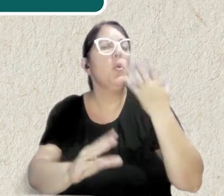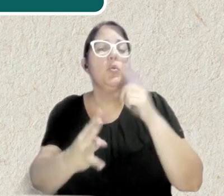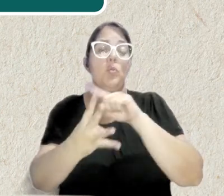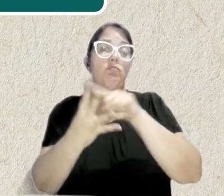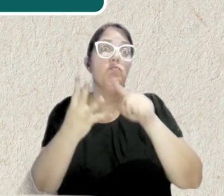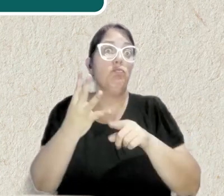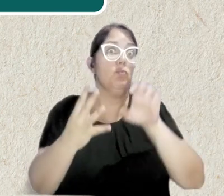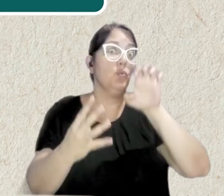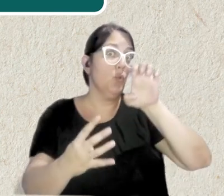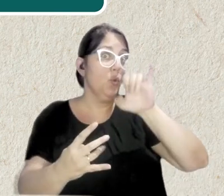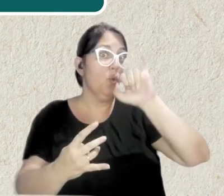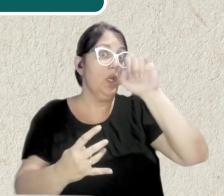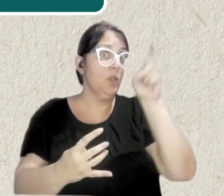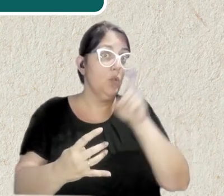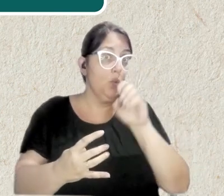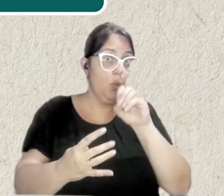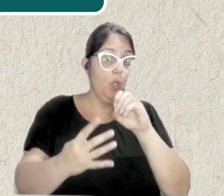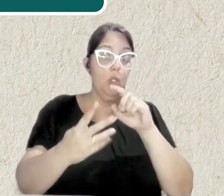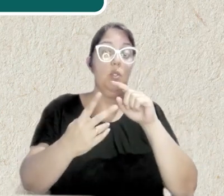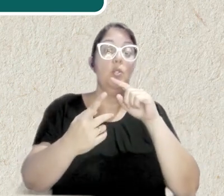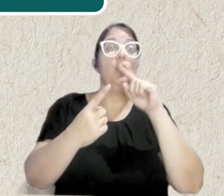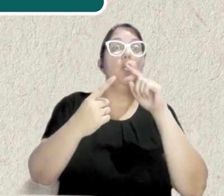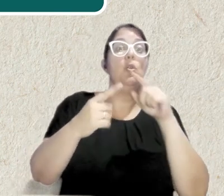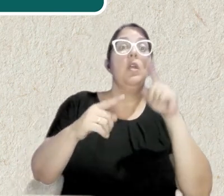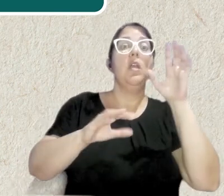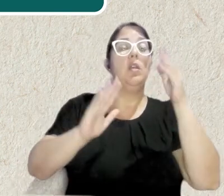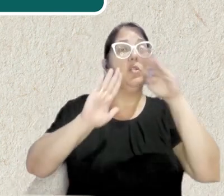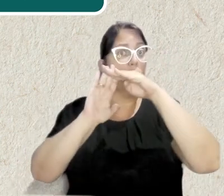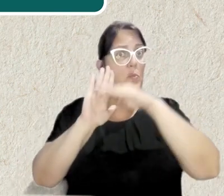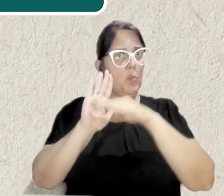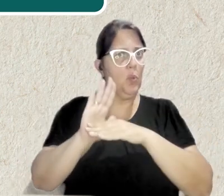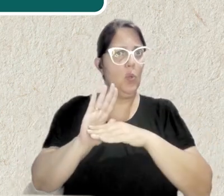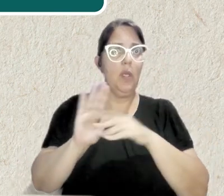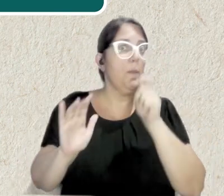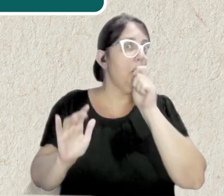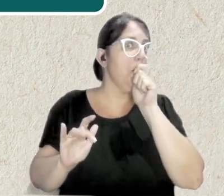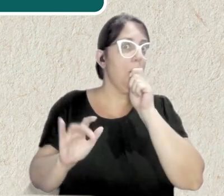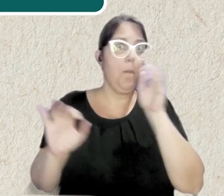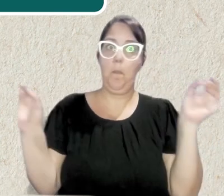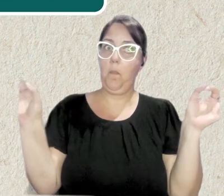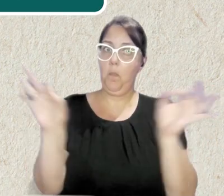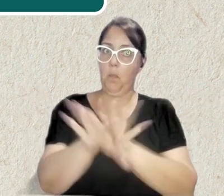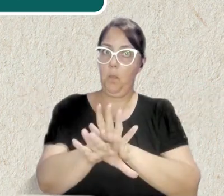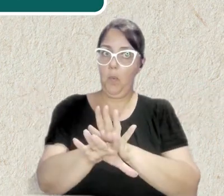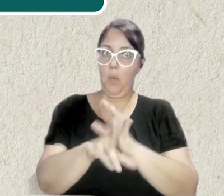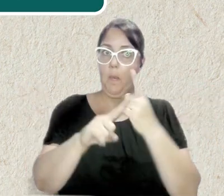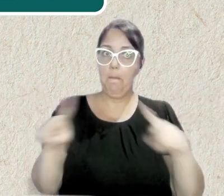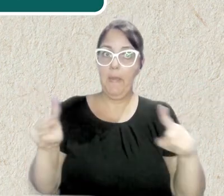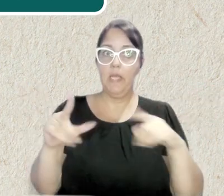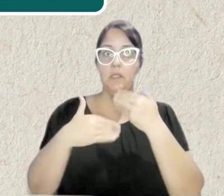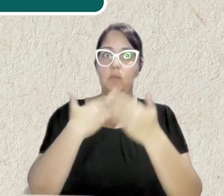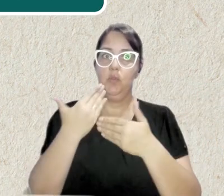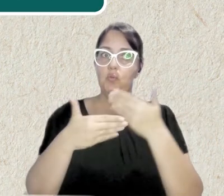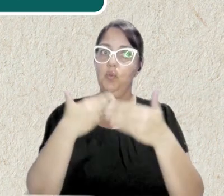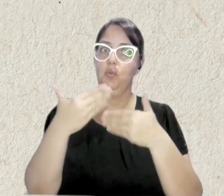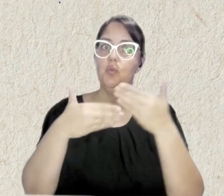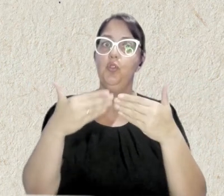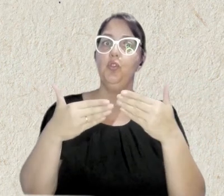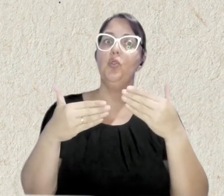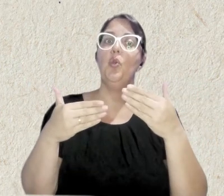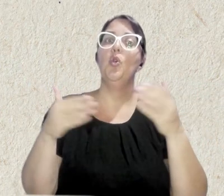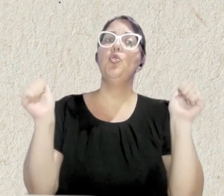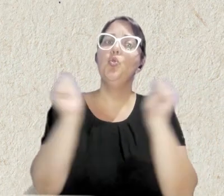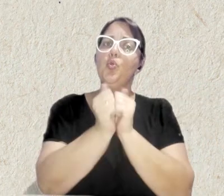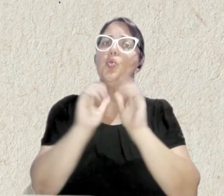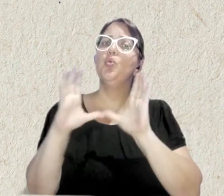composto por um ou mais programas. Esses programas não estão estabelecidos, mas em fase de construção, de forma